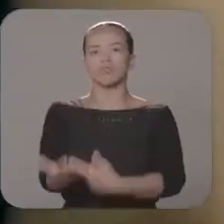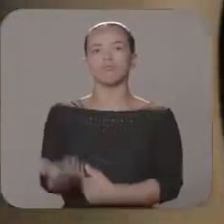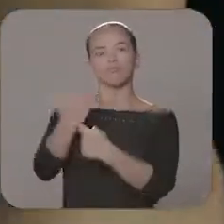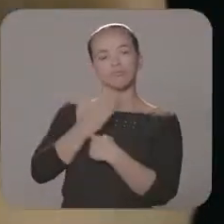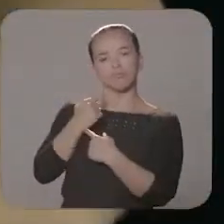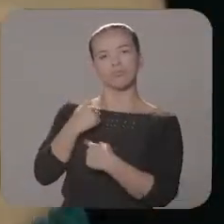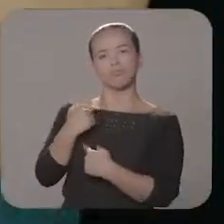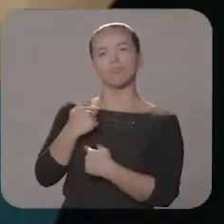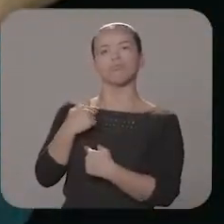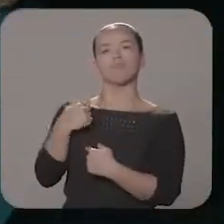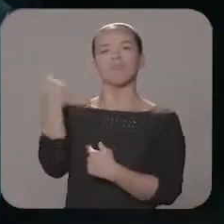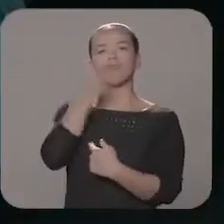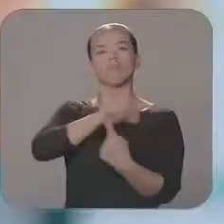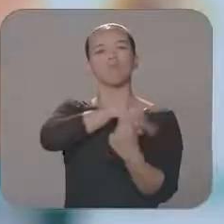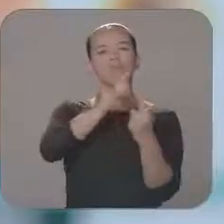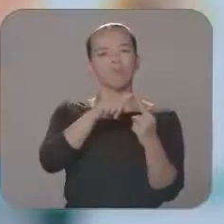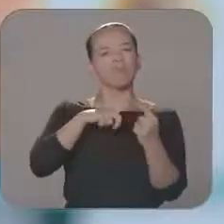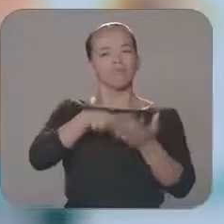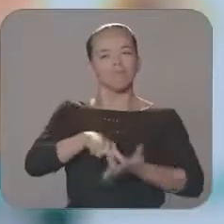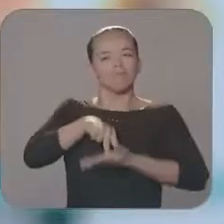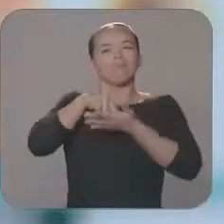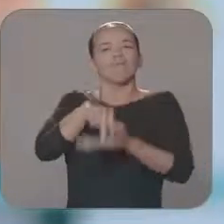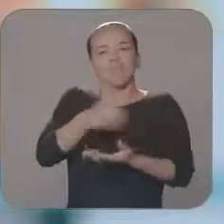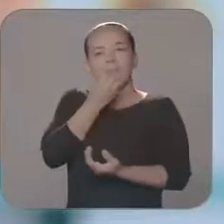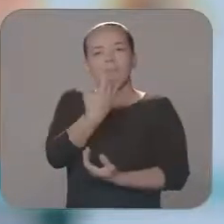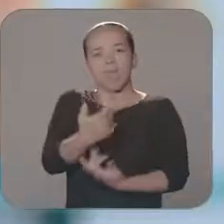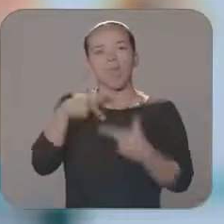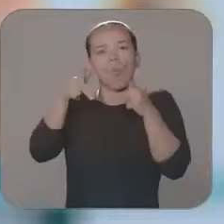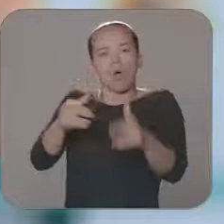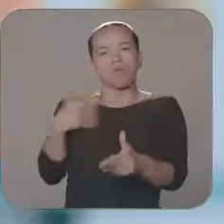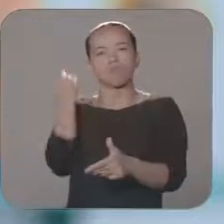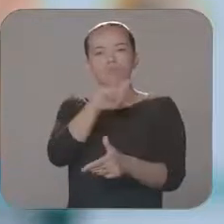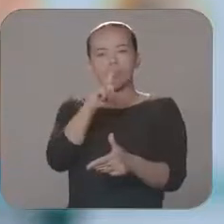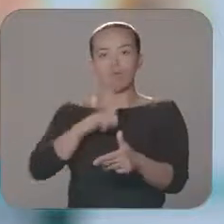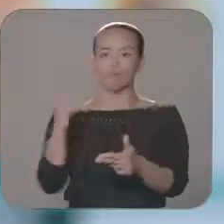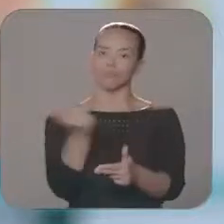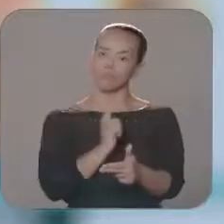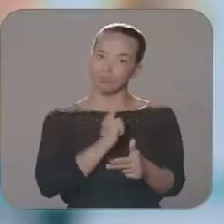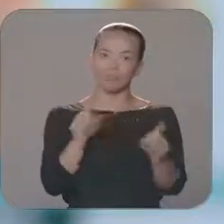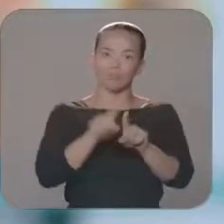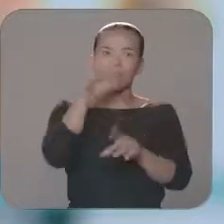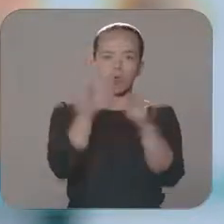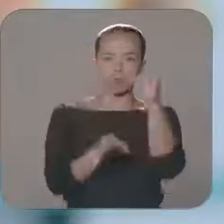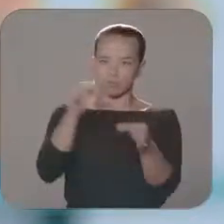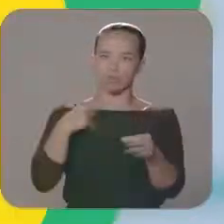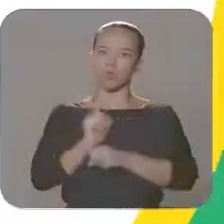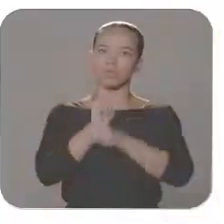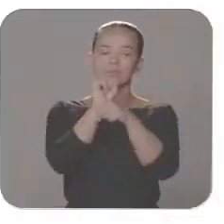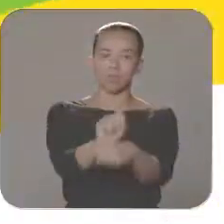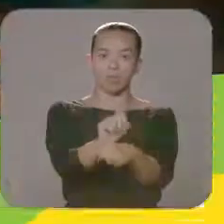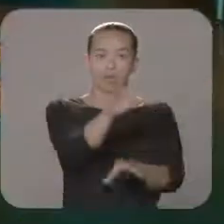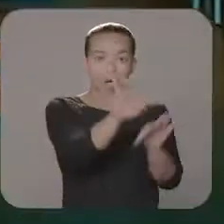ajudaram a chegar onde eu cheguei, a me recuperar da forma que eu me recuperei e para que eu tivesse a justiça que eu